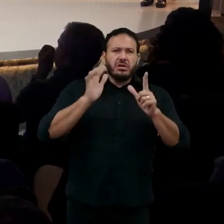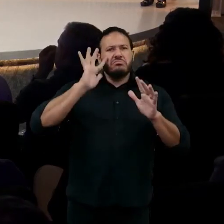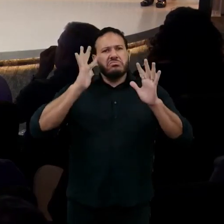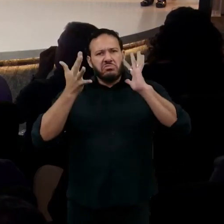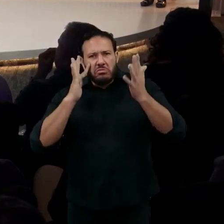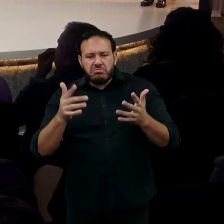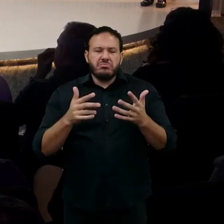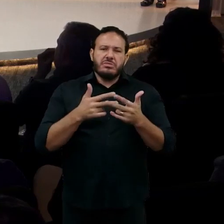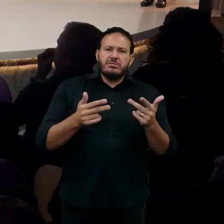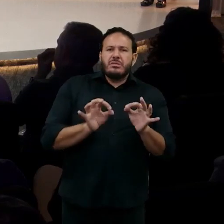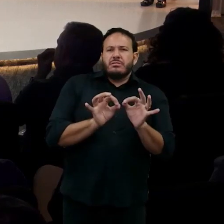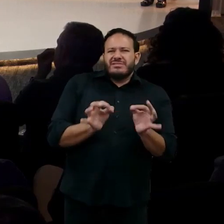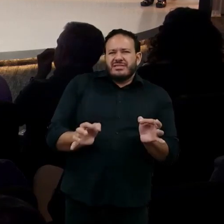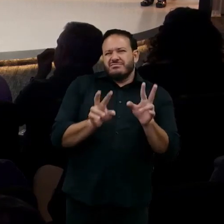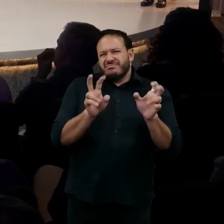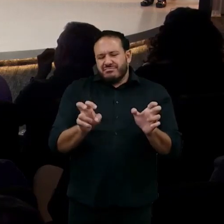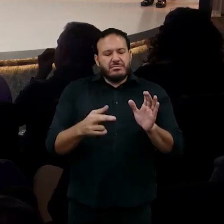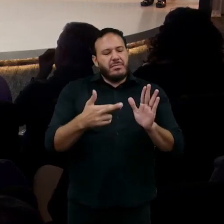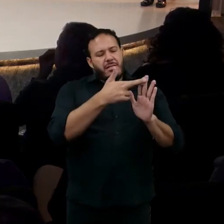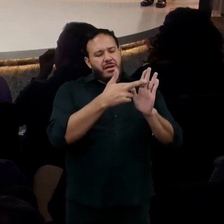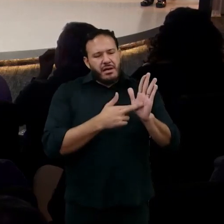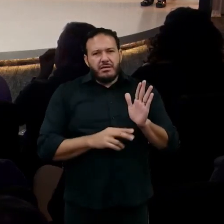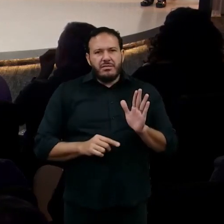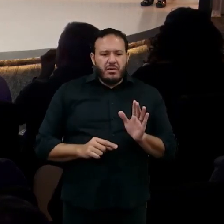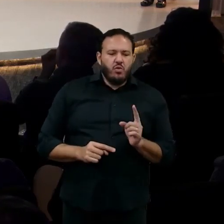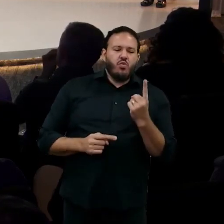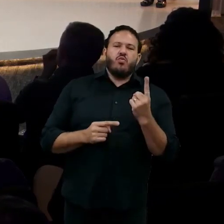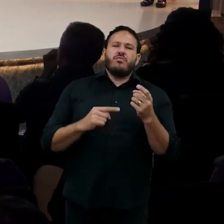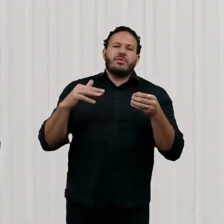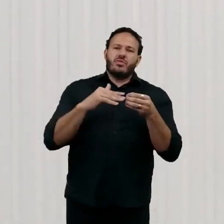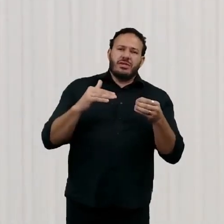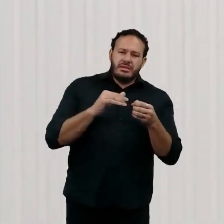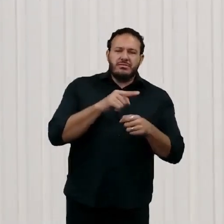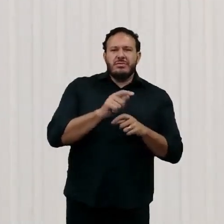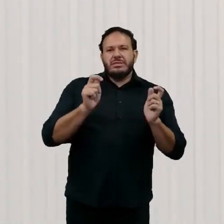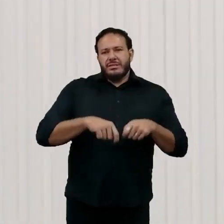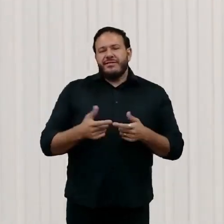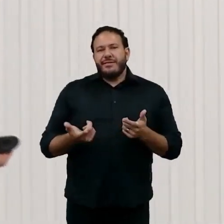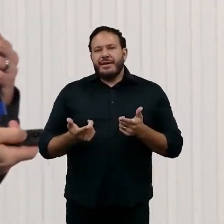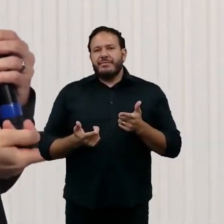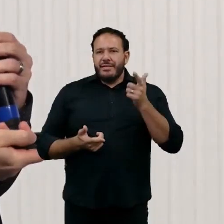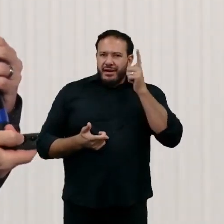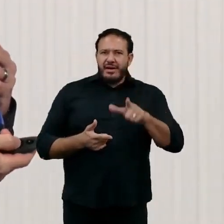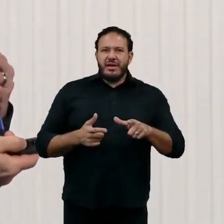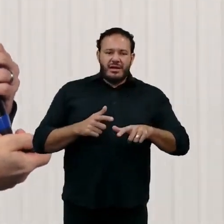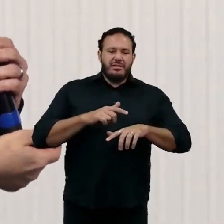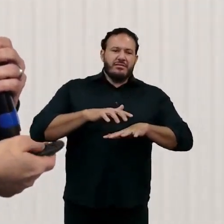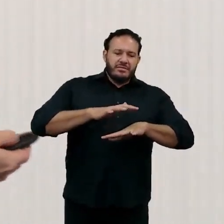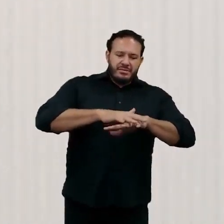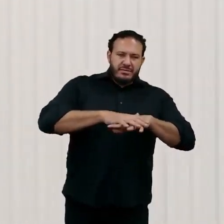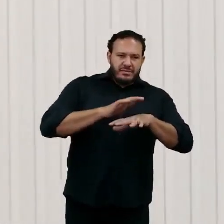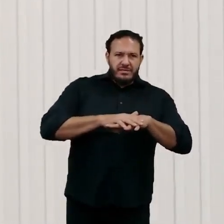fixas e um tipo de dados. Então dava para ganhar um jogo de xadrez, ou dobrar